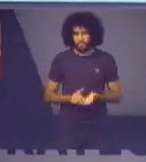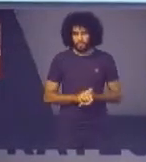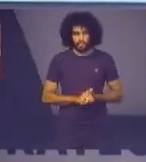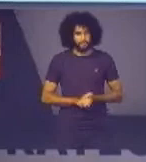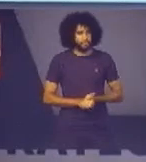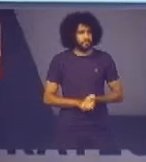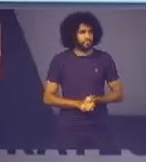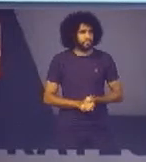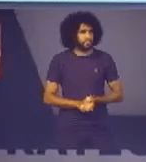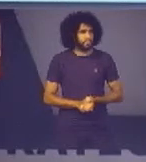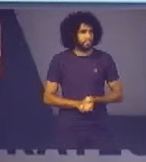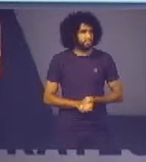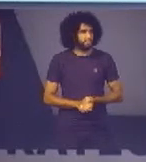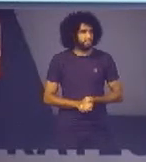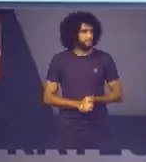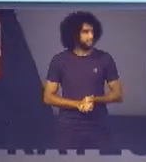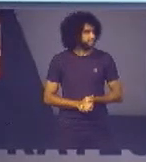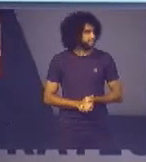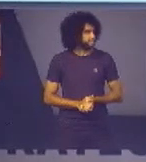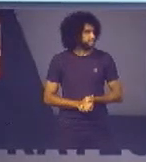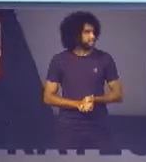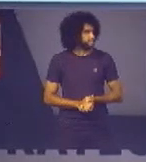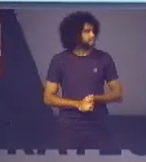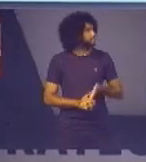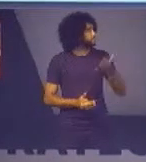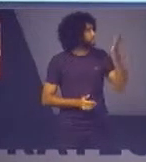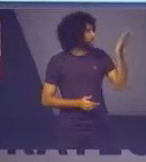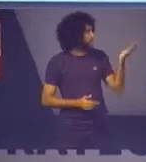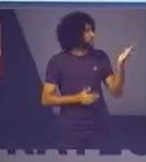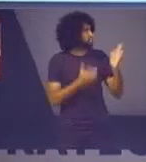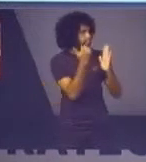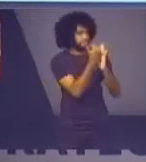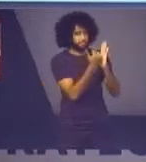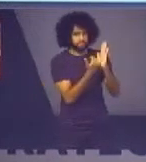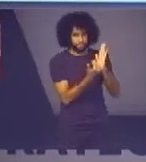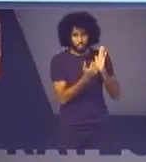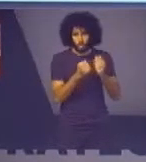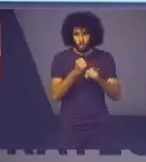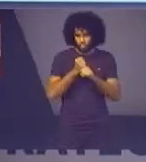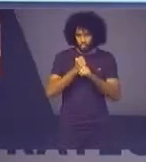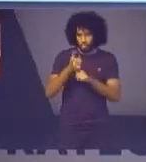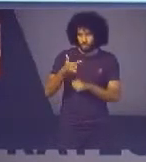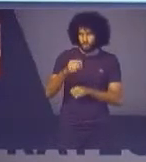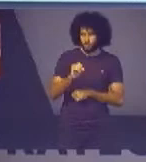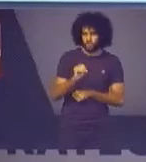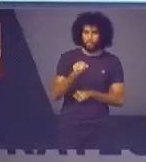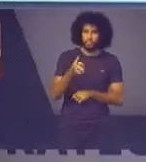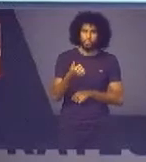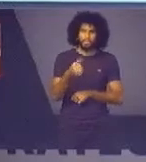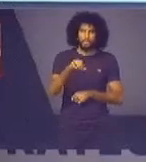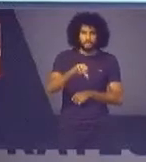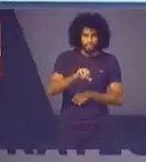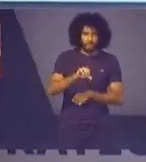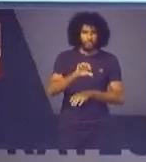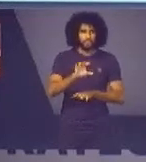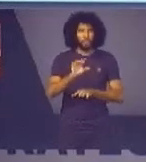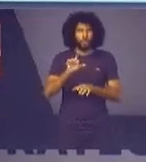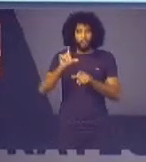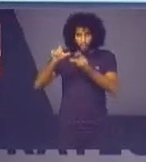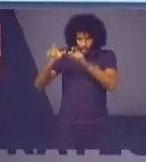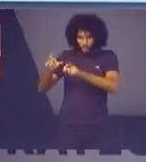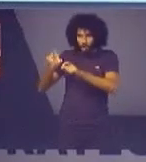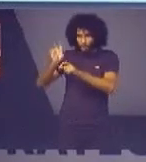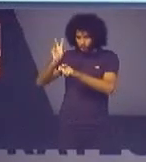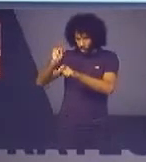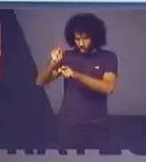e este é o nosso cronograma de 2019 aonde está em azul nós já